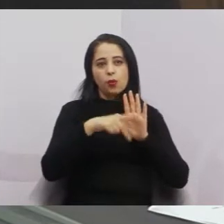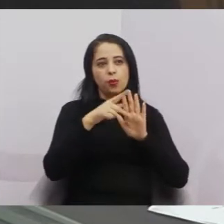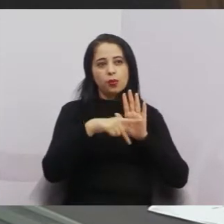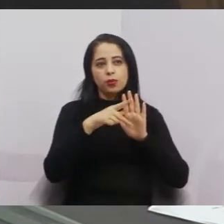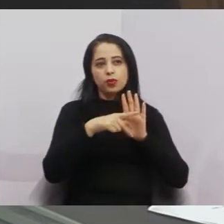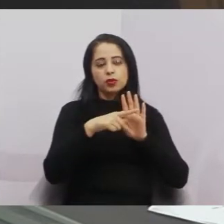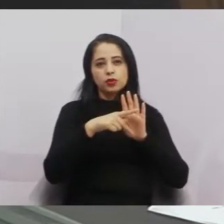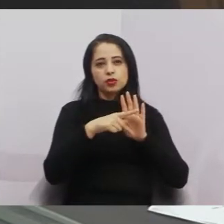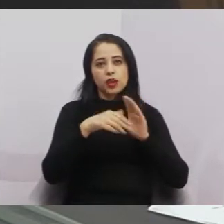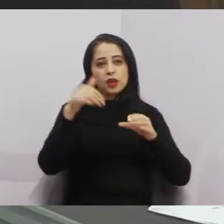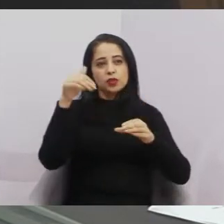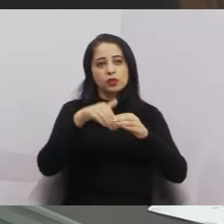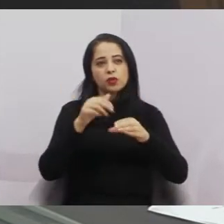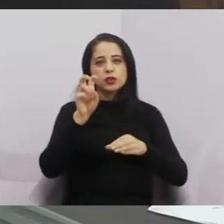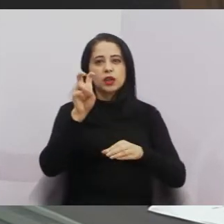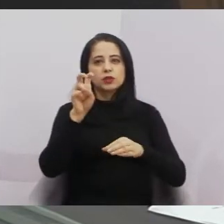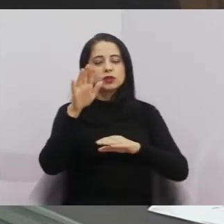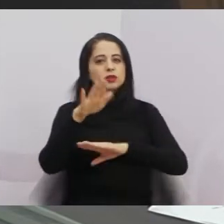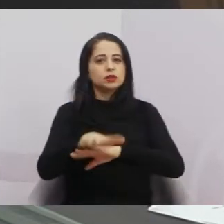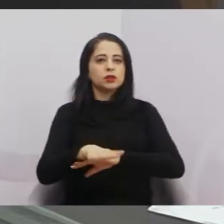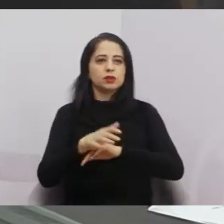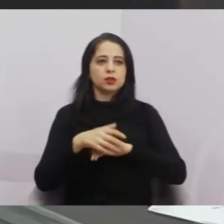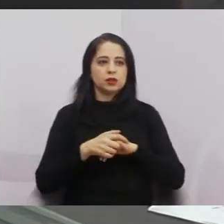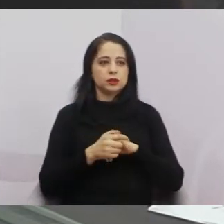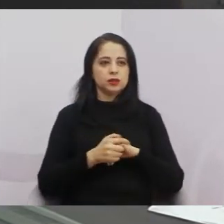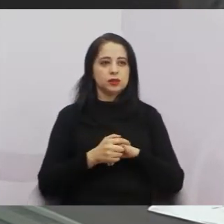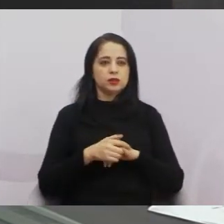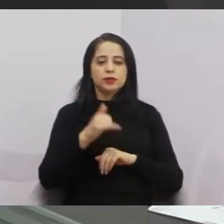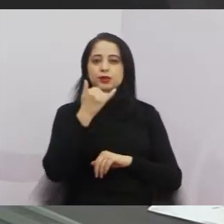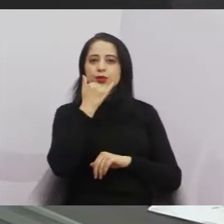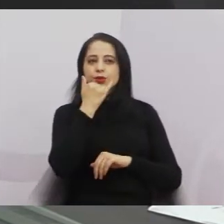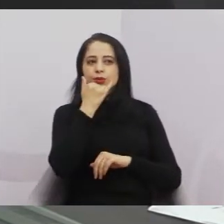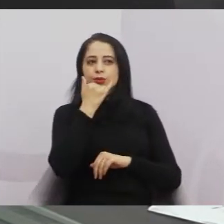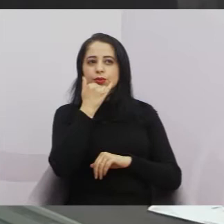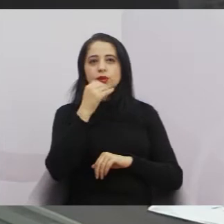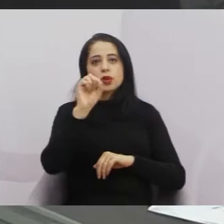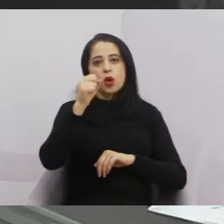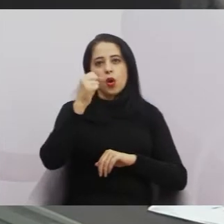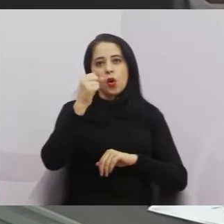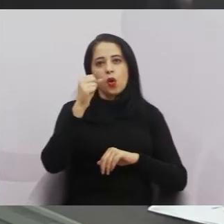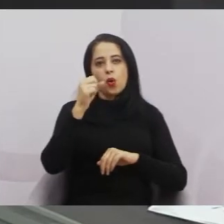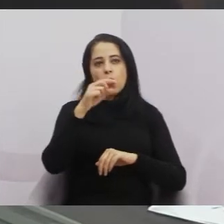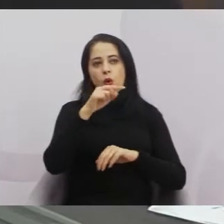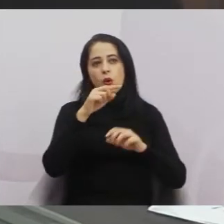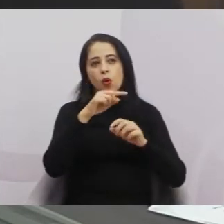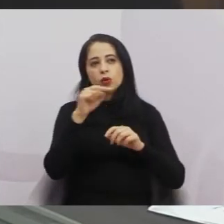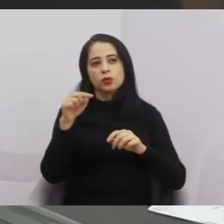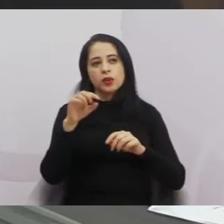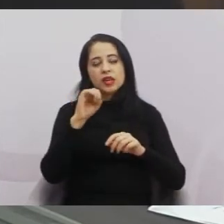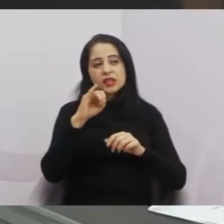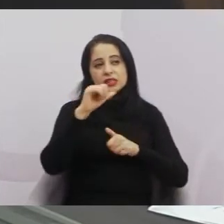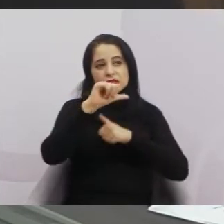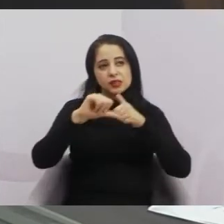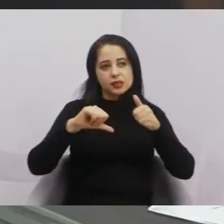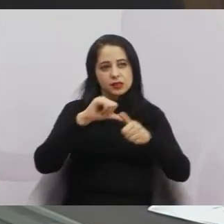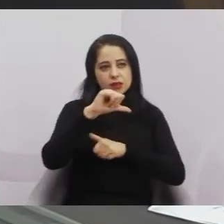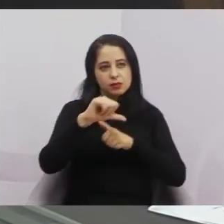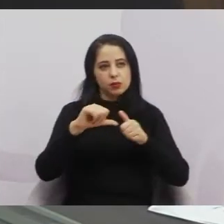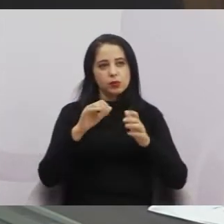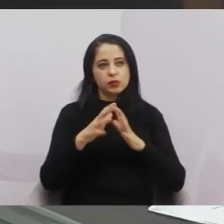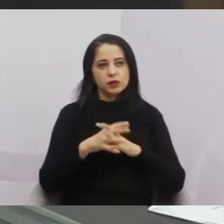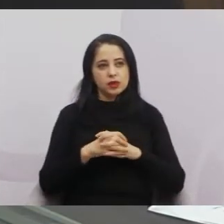às 5 horas da tarde, 5 e meia, ou menos. Perdão. 8 e meia, 9 horas. Se a gente transformar isso